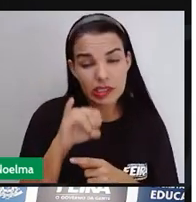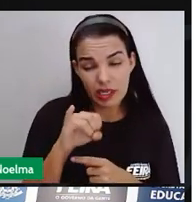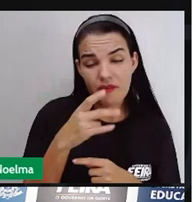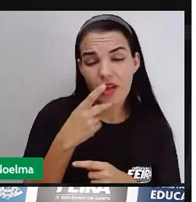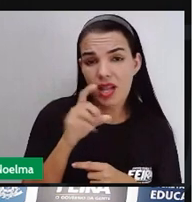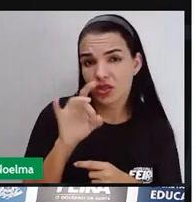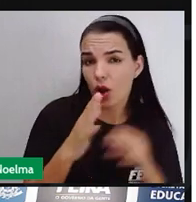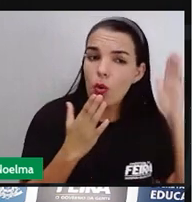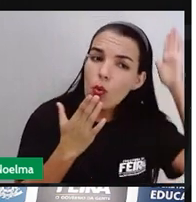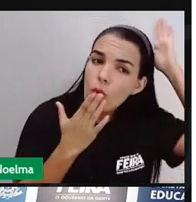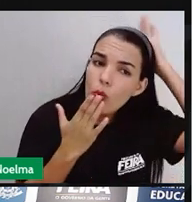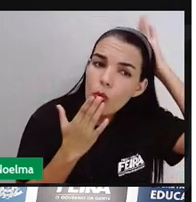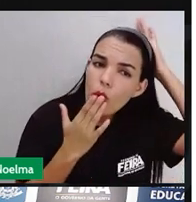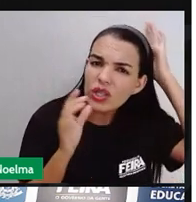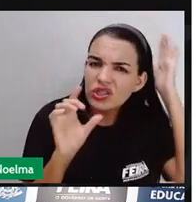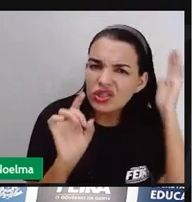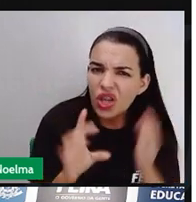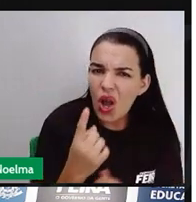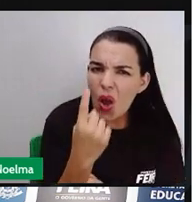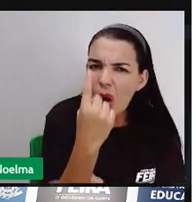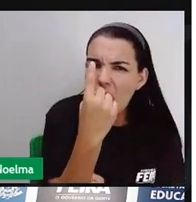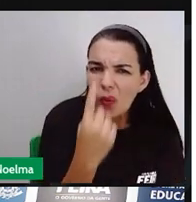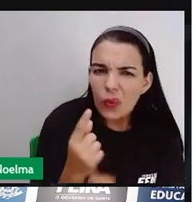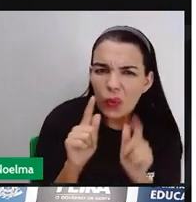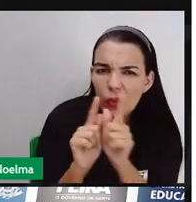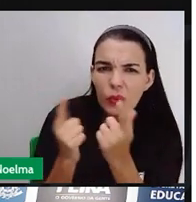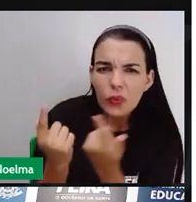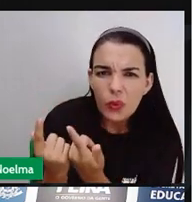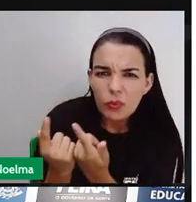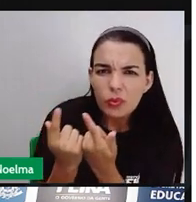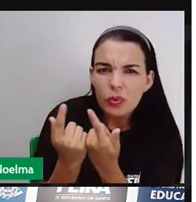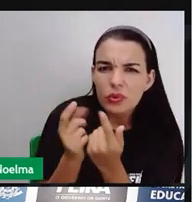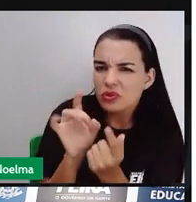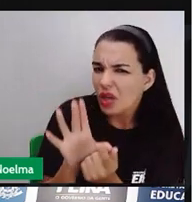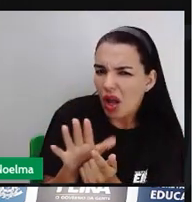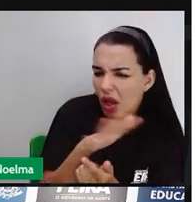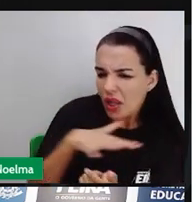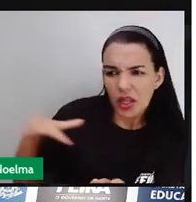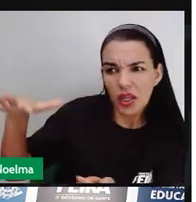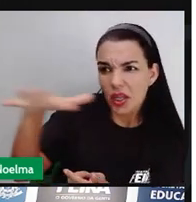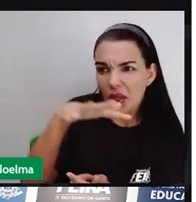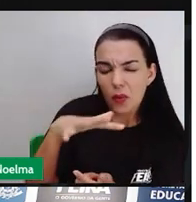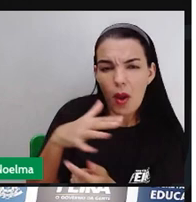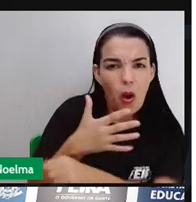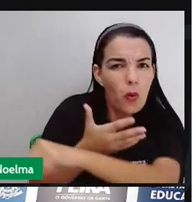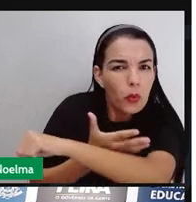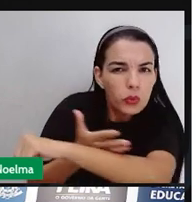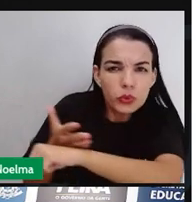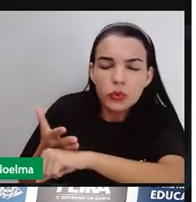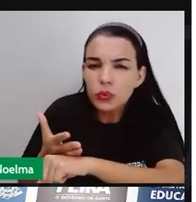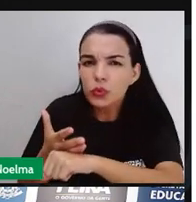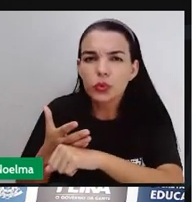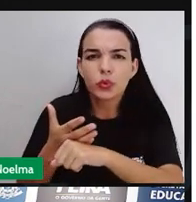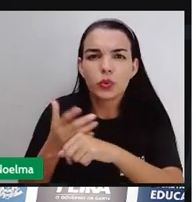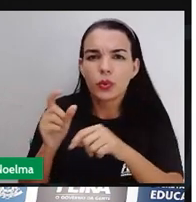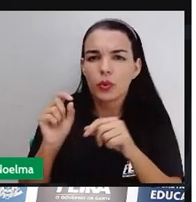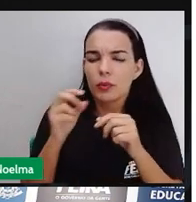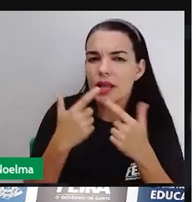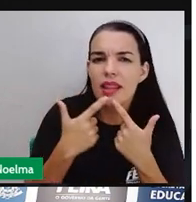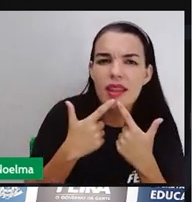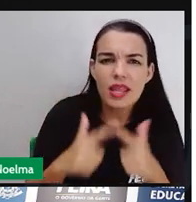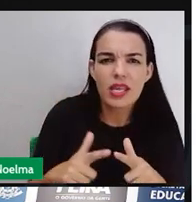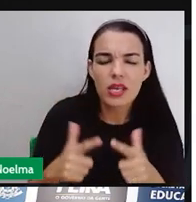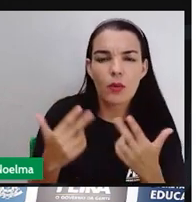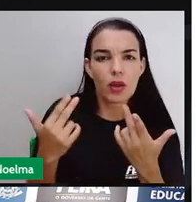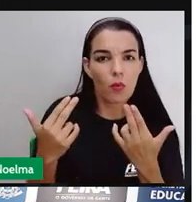homogeneizar, achar que tem um único tipo de povo, esse povo indígena é um só, com os mesmos costumes, com a mesma língua,